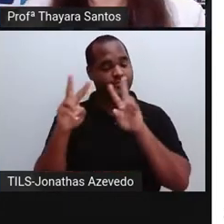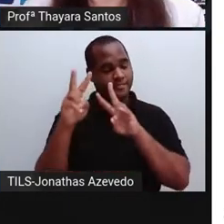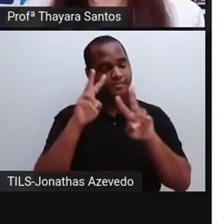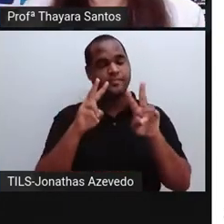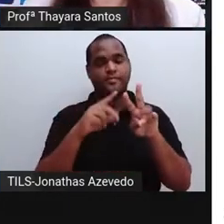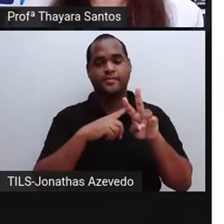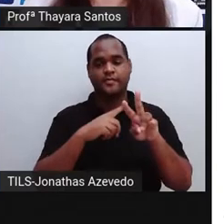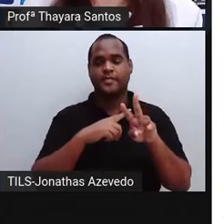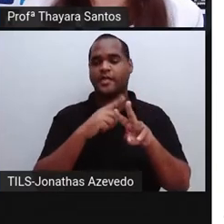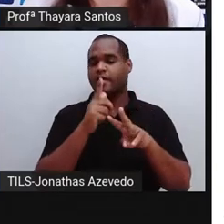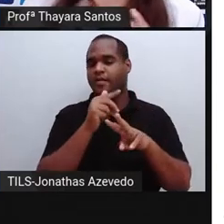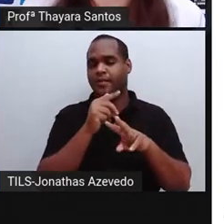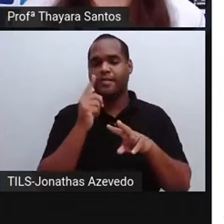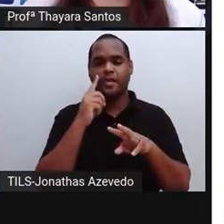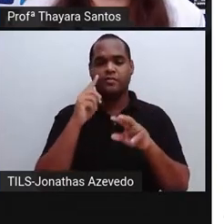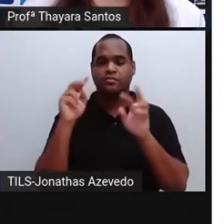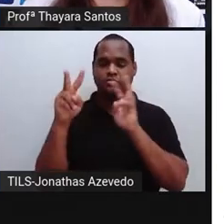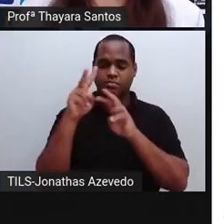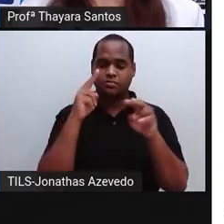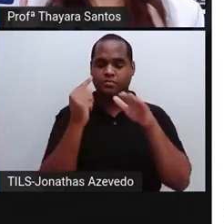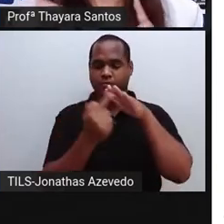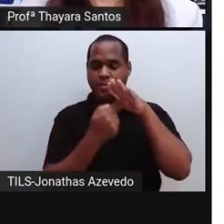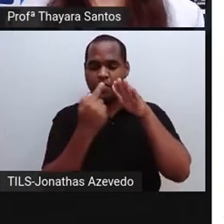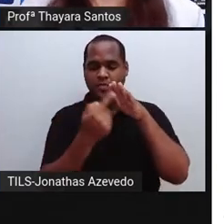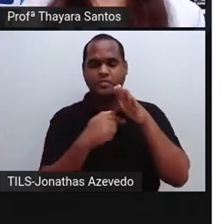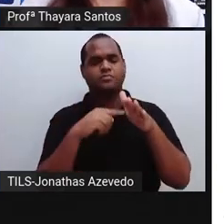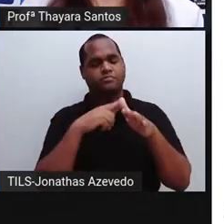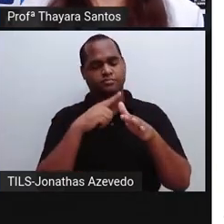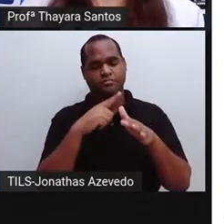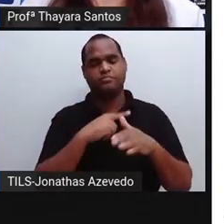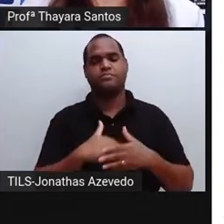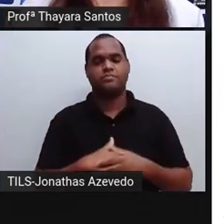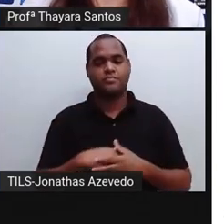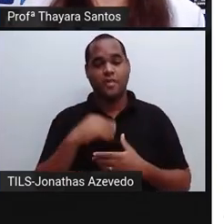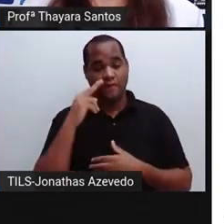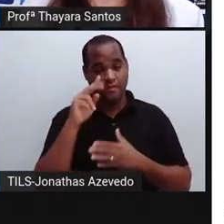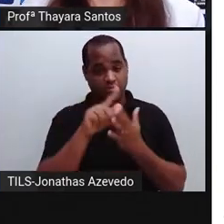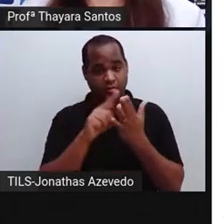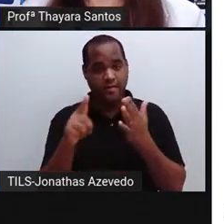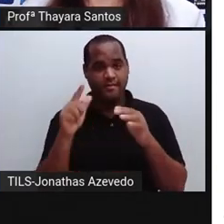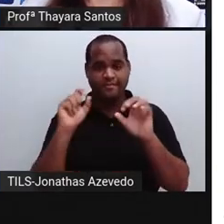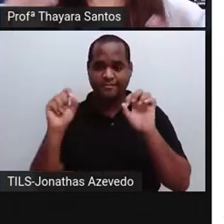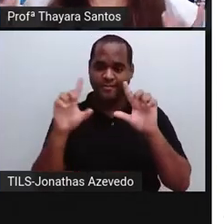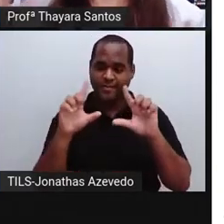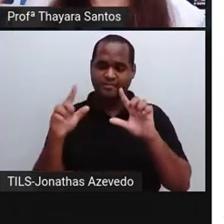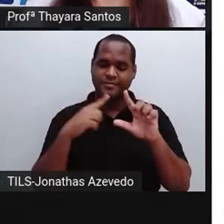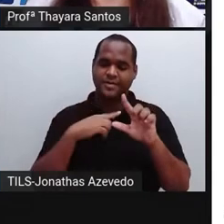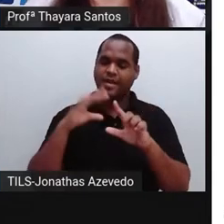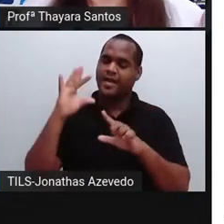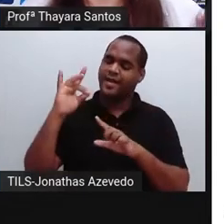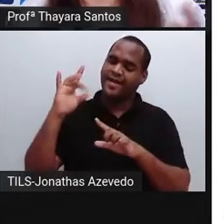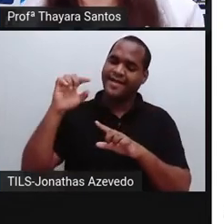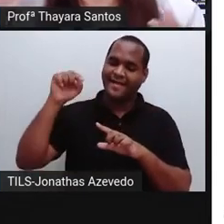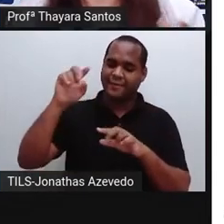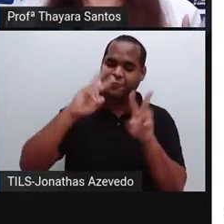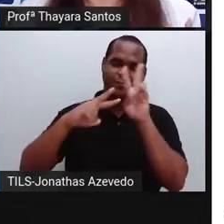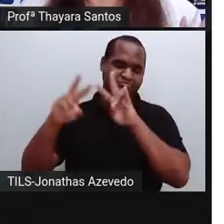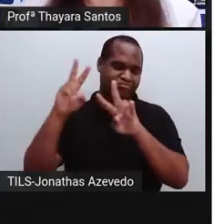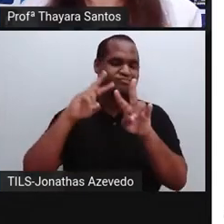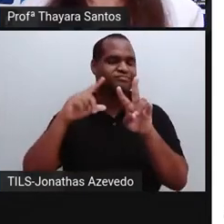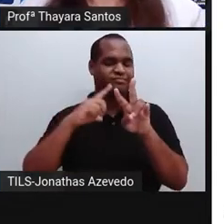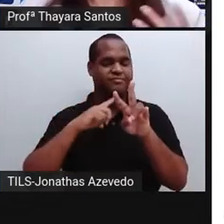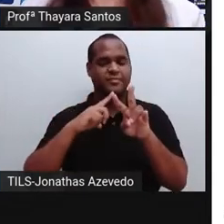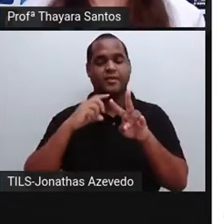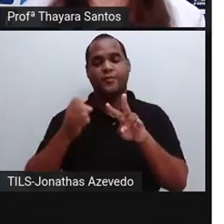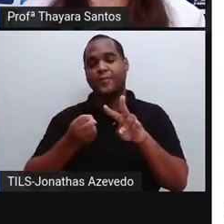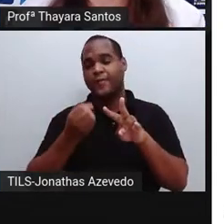também tem água, ela está em forma de vapor d'água. Você já deve ter visto no jornal a moça falando assim, ah, a umidade relativa do ar está não sei quanto.